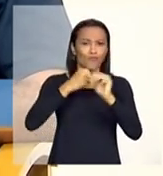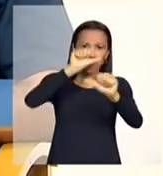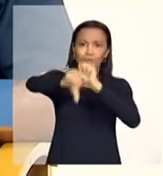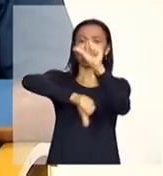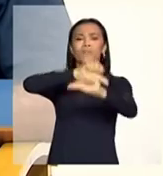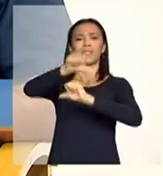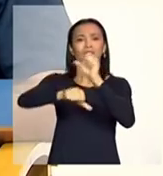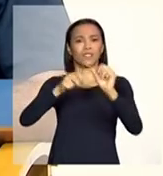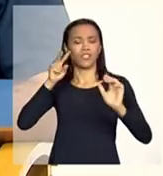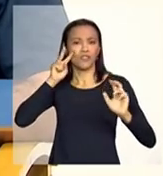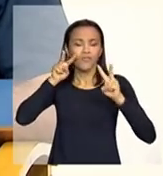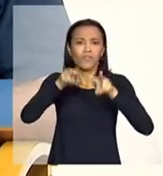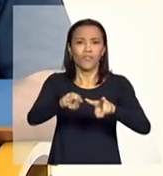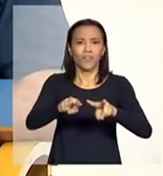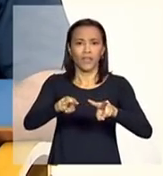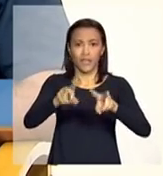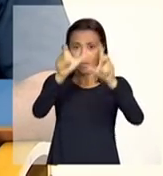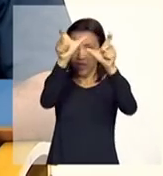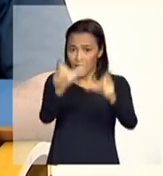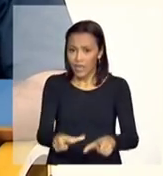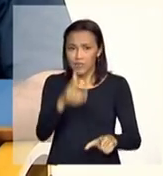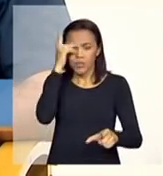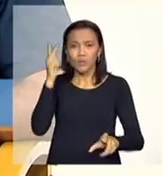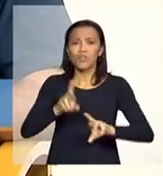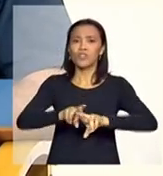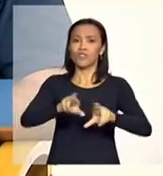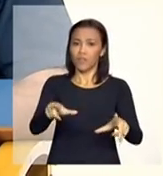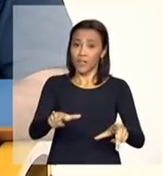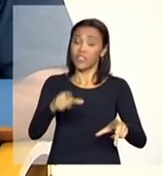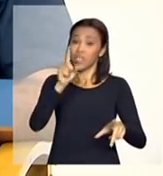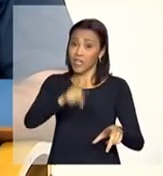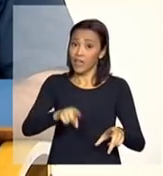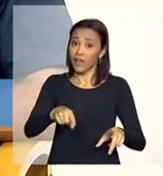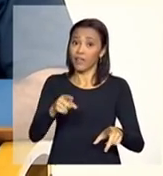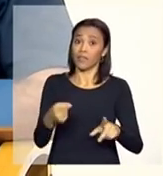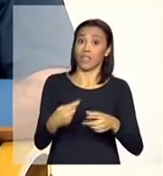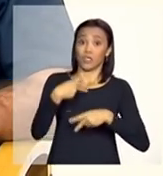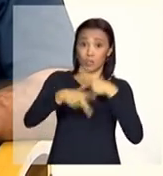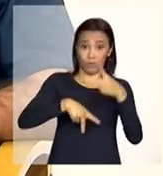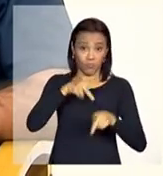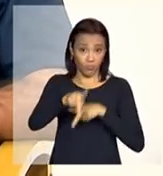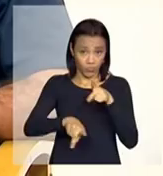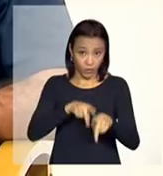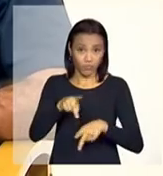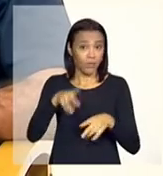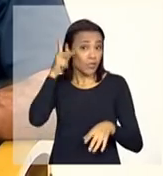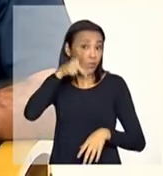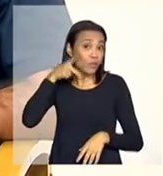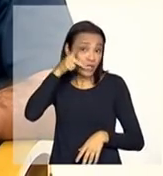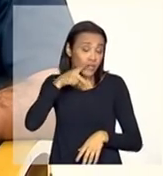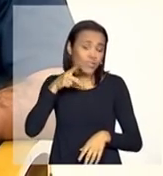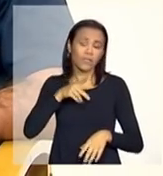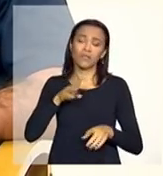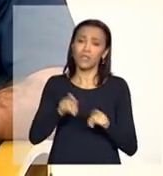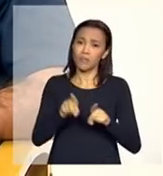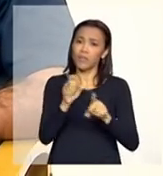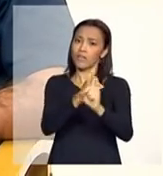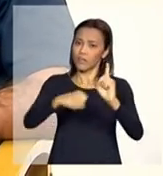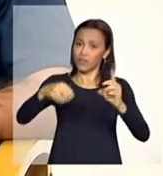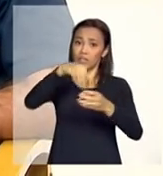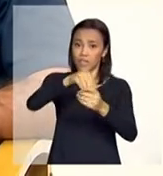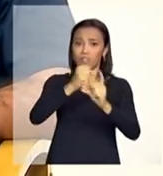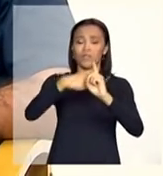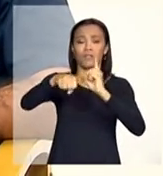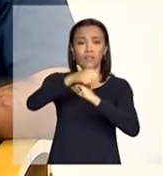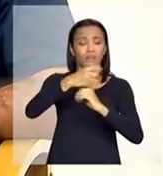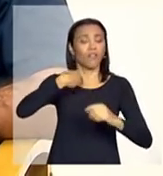pessoas com deficiência, de mudança de ideologia tanto nas políticas públicas quanto nas relações sociais, né? Na sociedade como um todo. A gente não